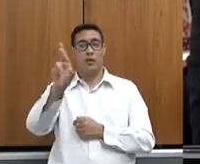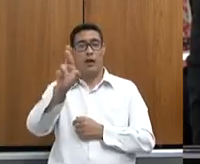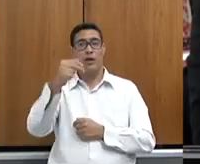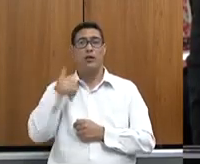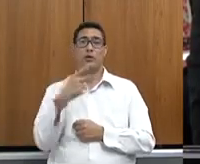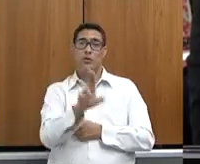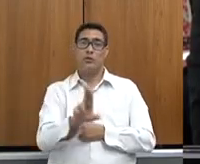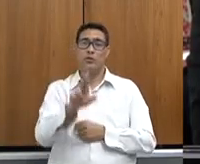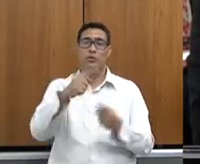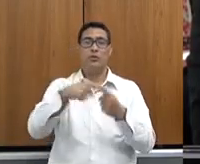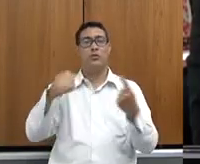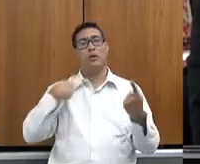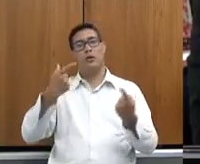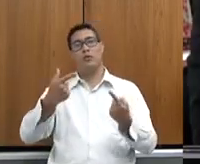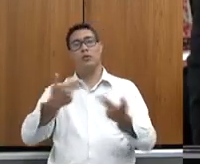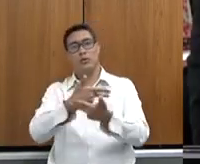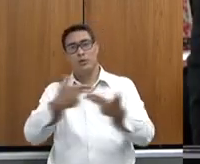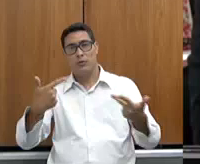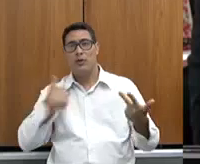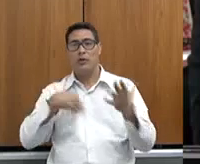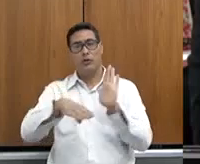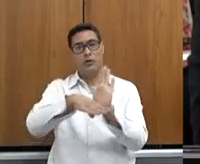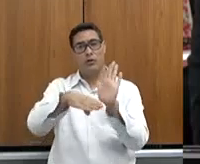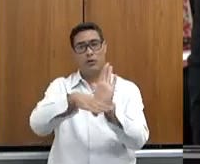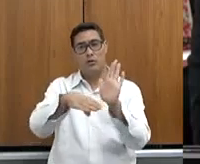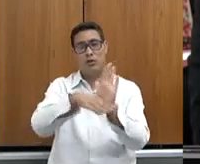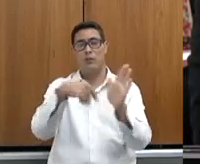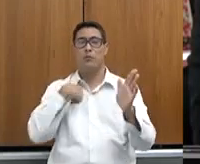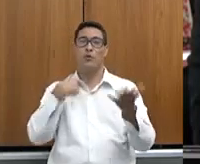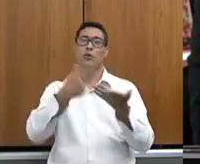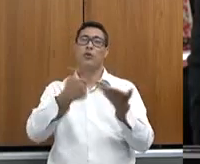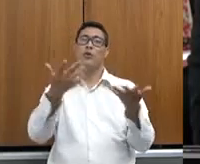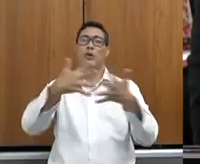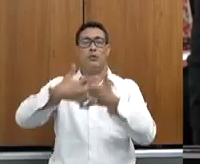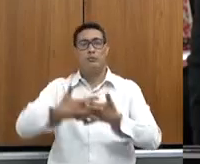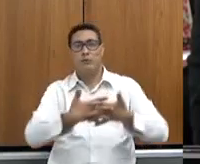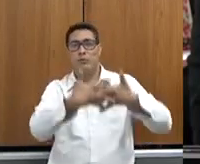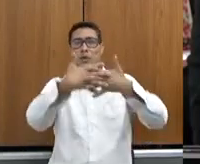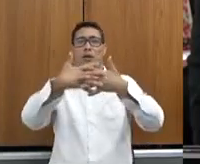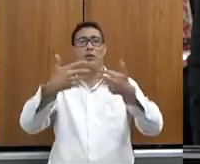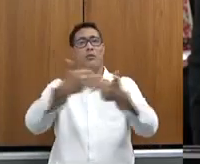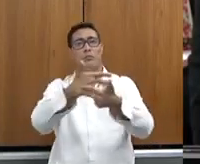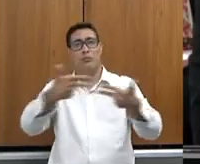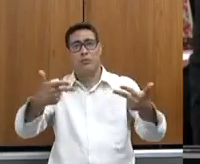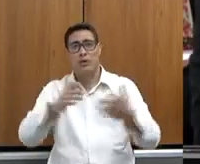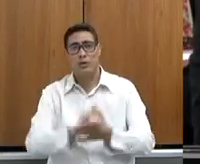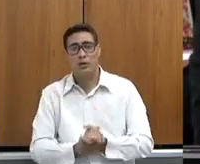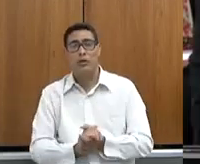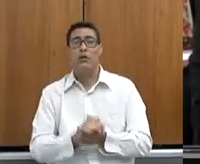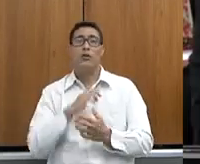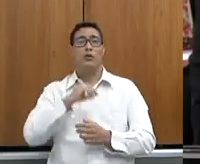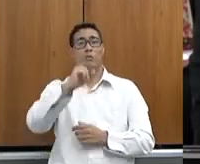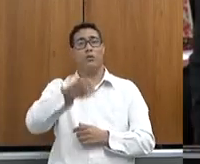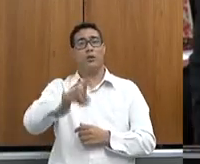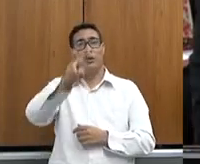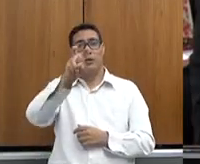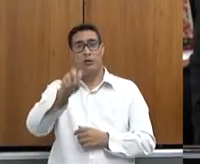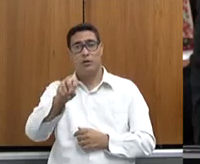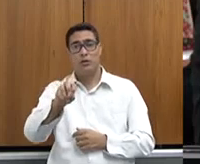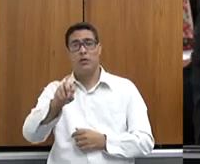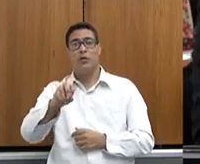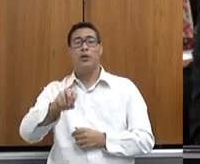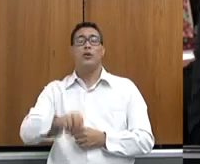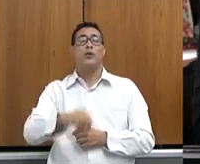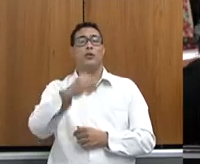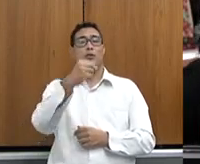equipamentos, veículos de apoio em atividades da agricultura familiar, caminhões e outros, 750 mil em kit-feira, 500